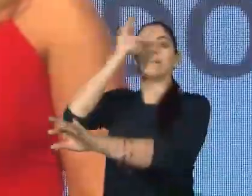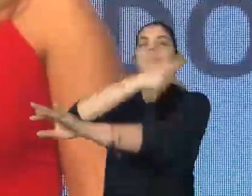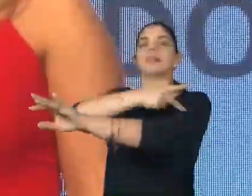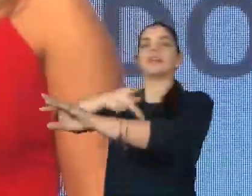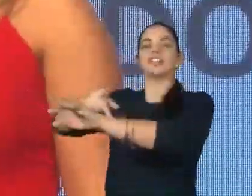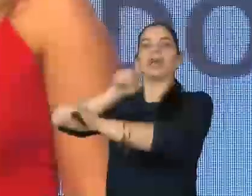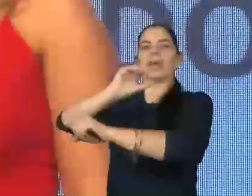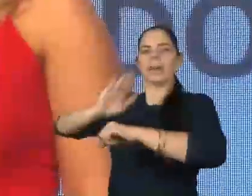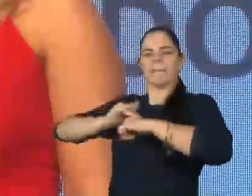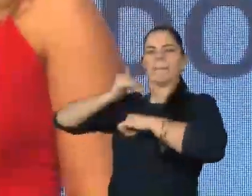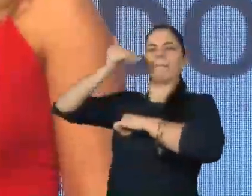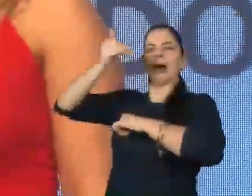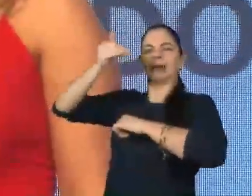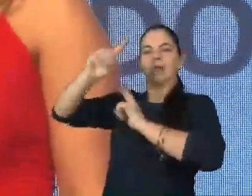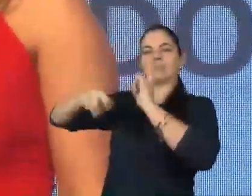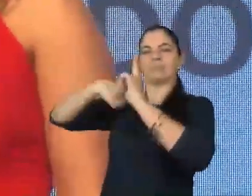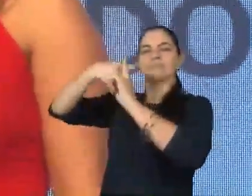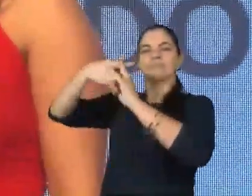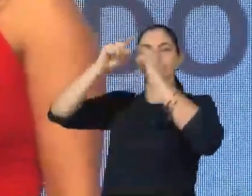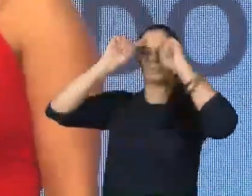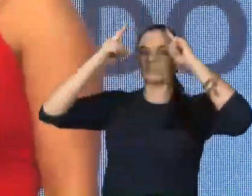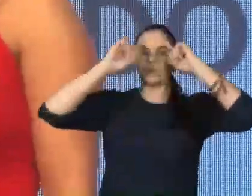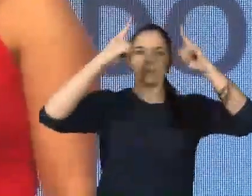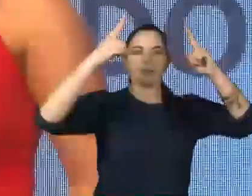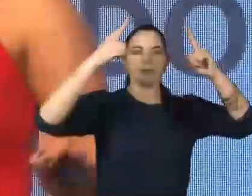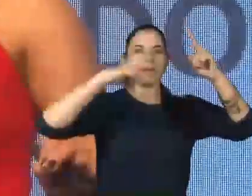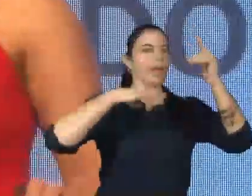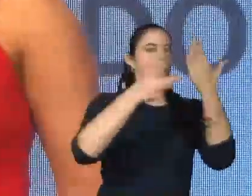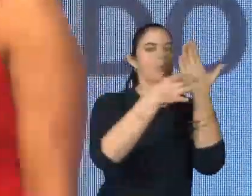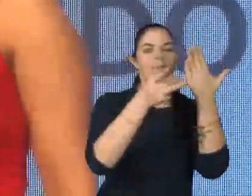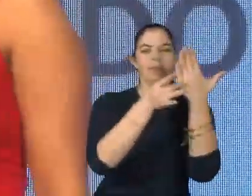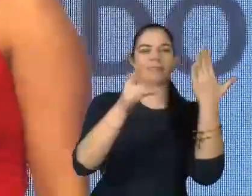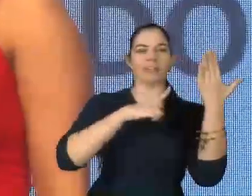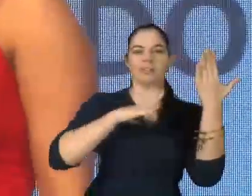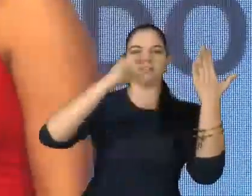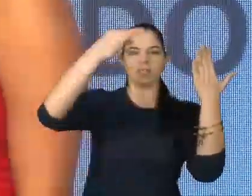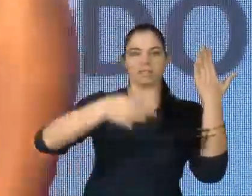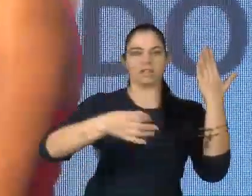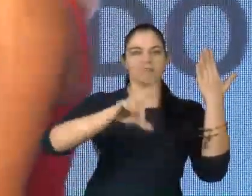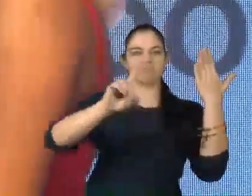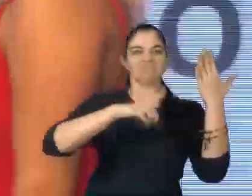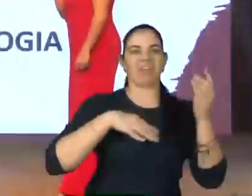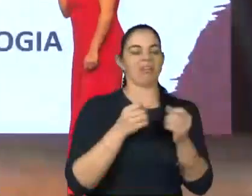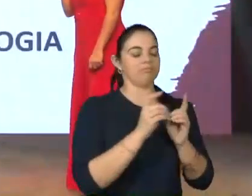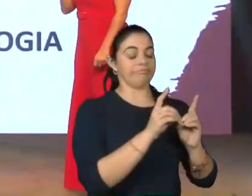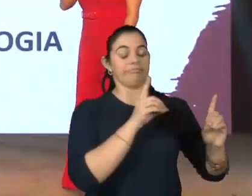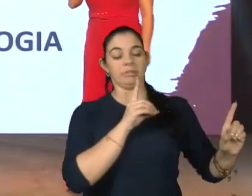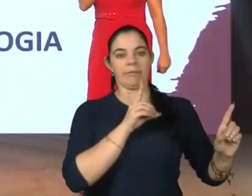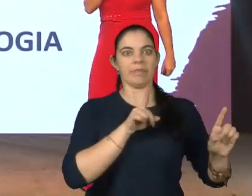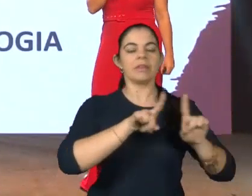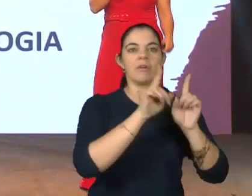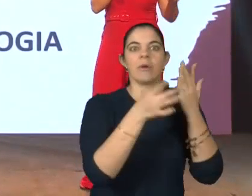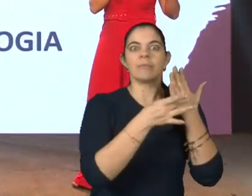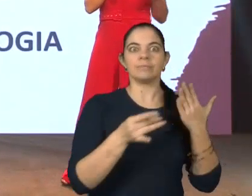criatividade e sabe ensinar, essa probabilidade de que não vai dar certo, ela é remota. E